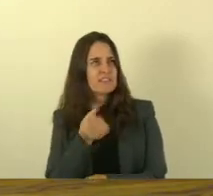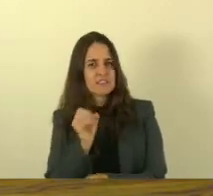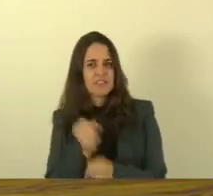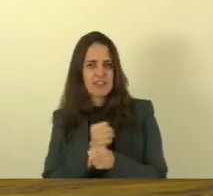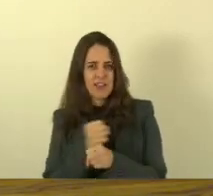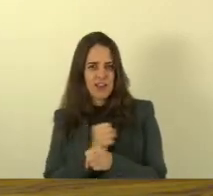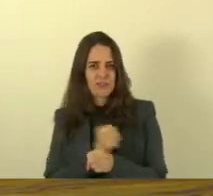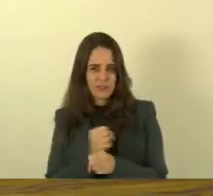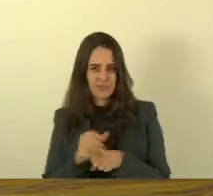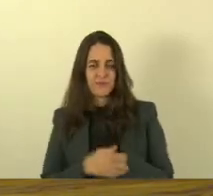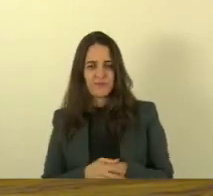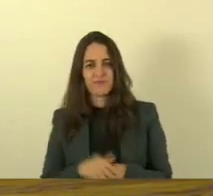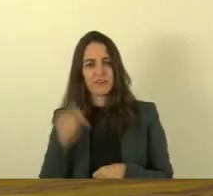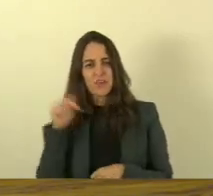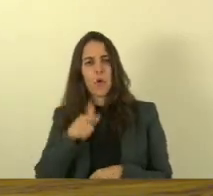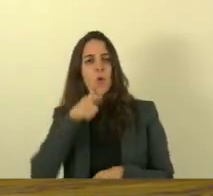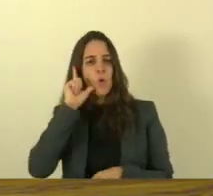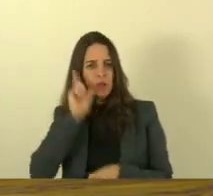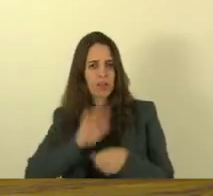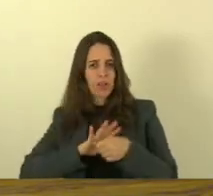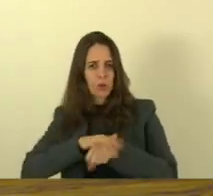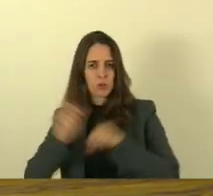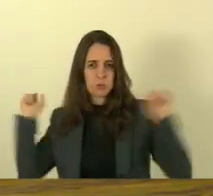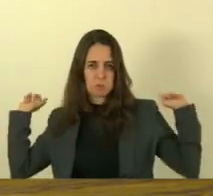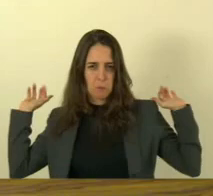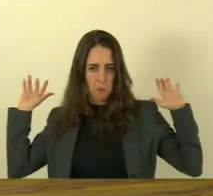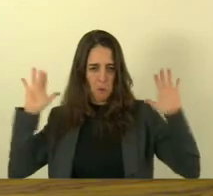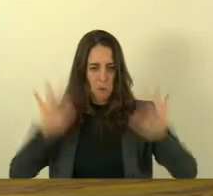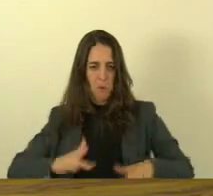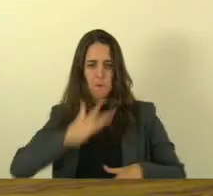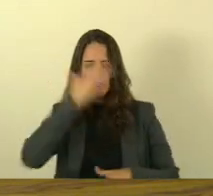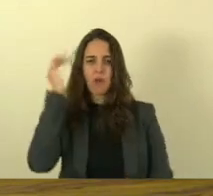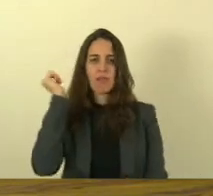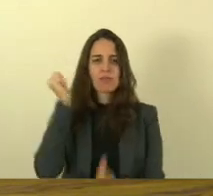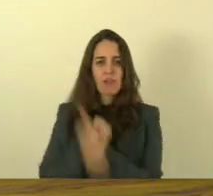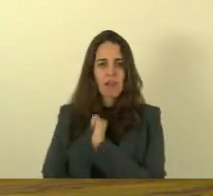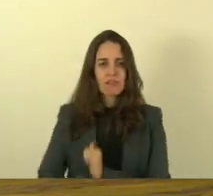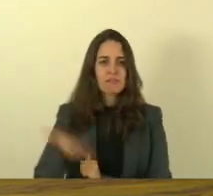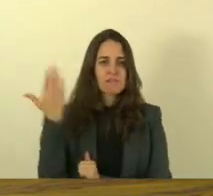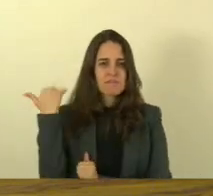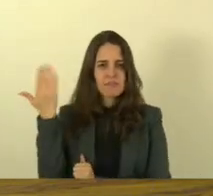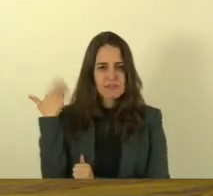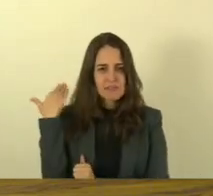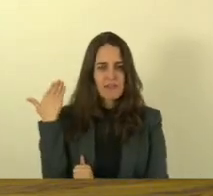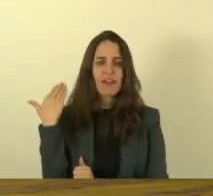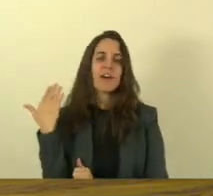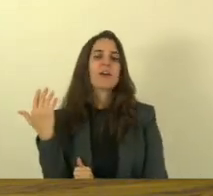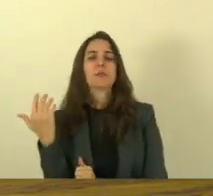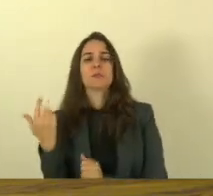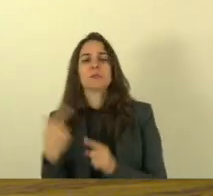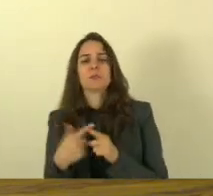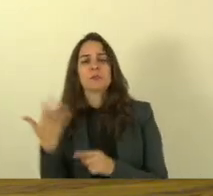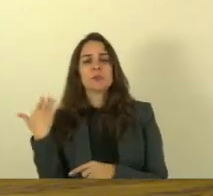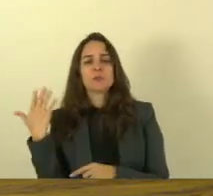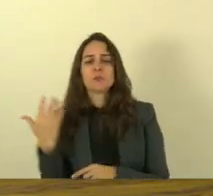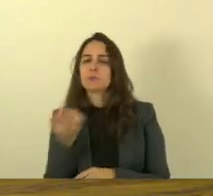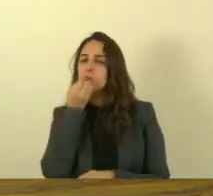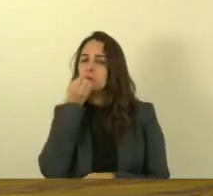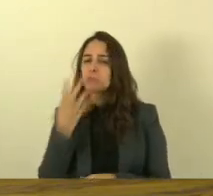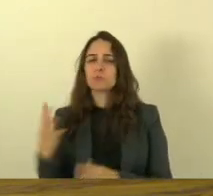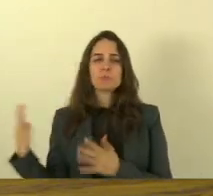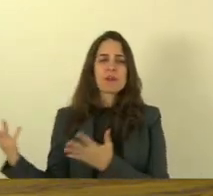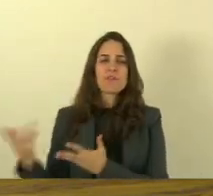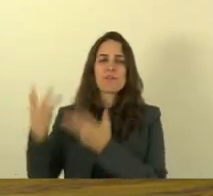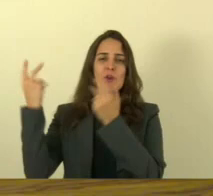tivemos vários vários atletas desse passado desse passado glorioso